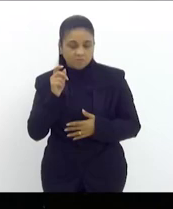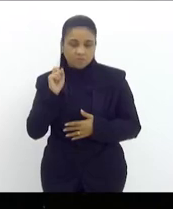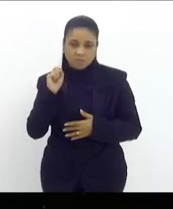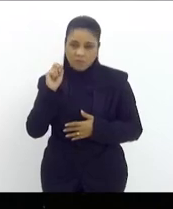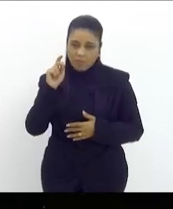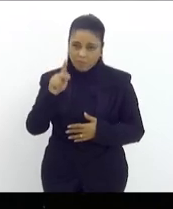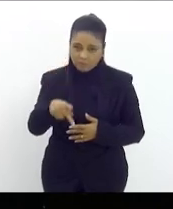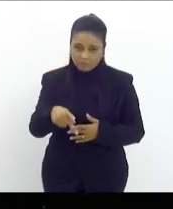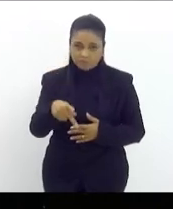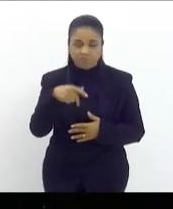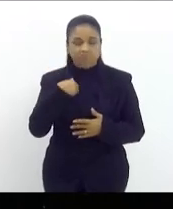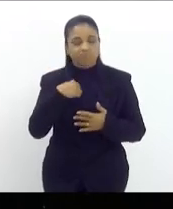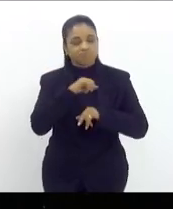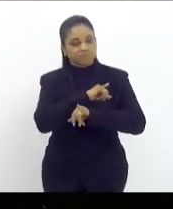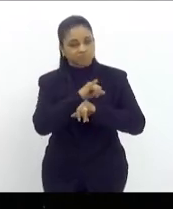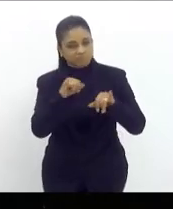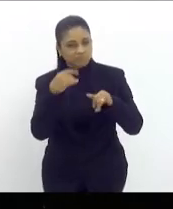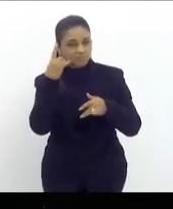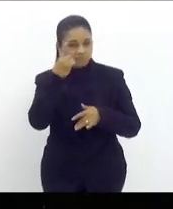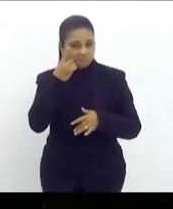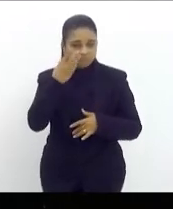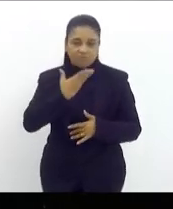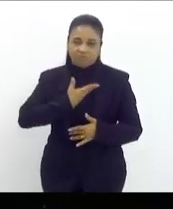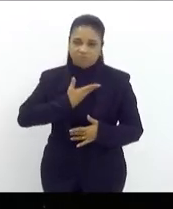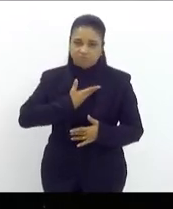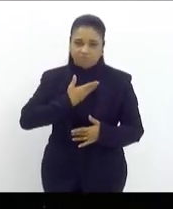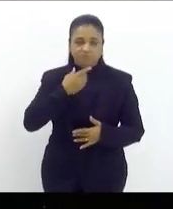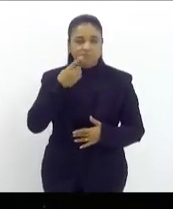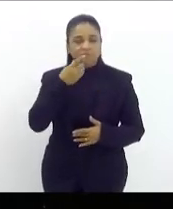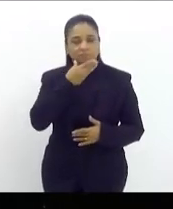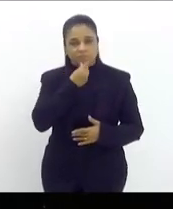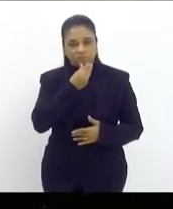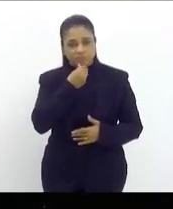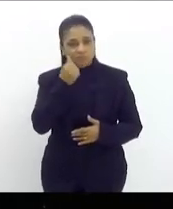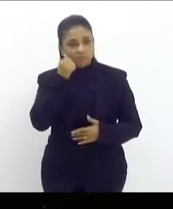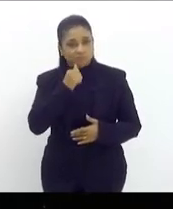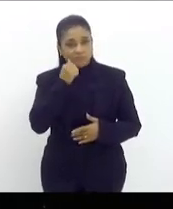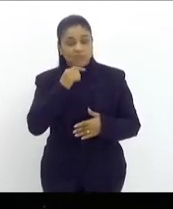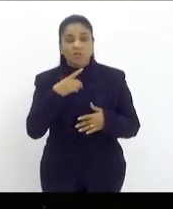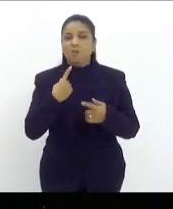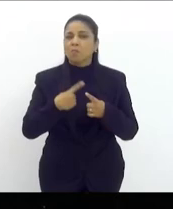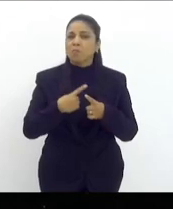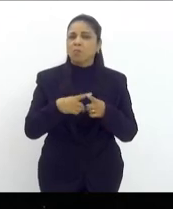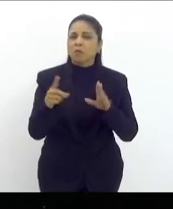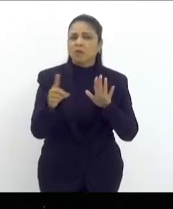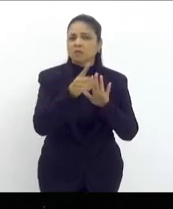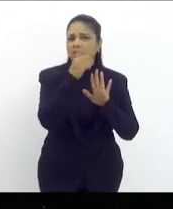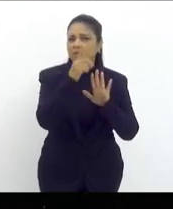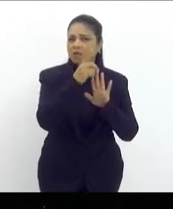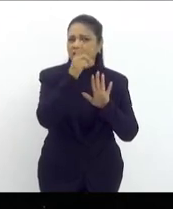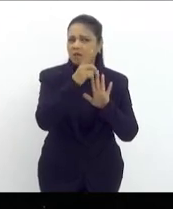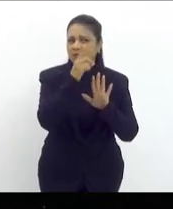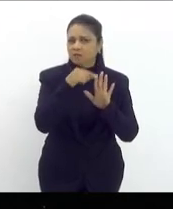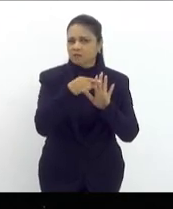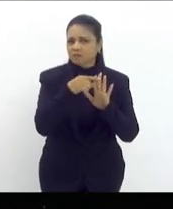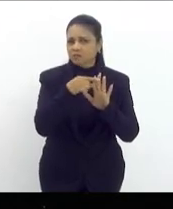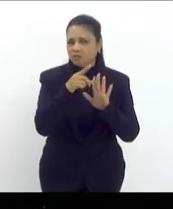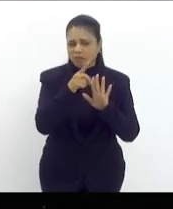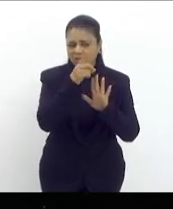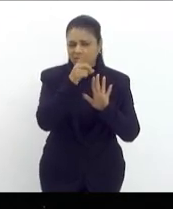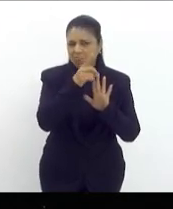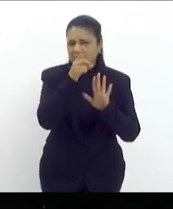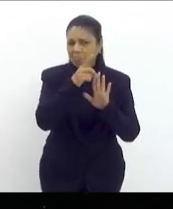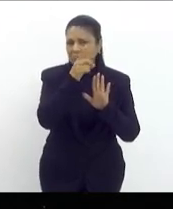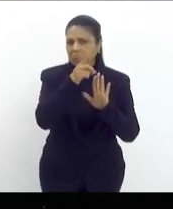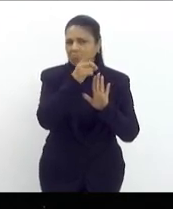para meus colegas deputados e deputadas é por que decreto o decreto é um ato precário